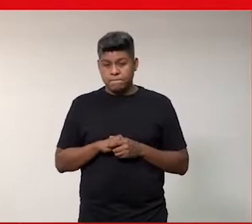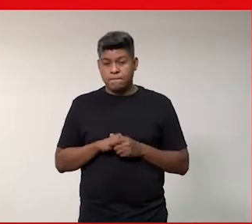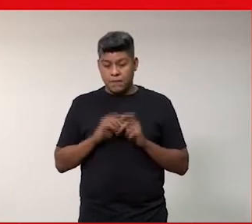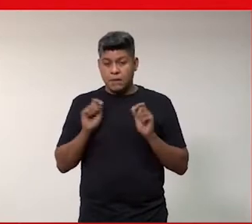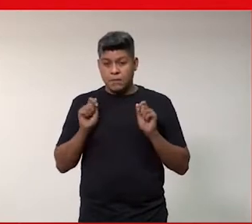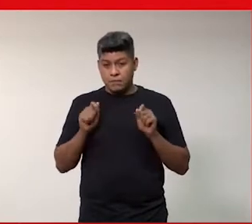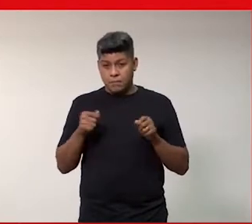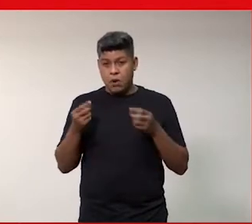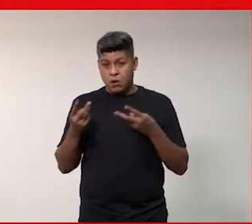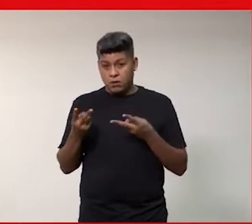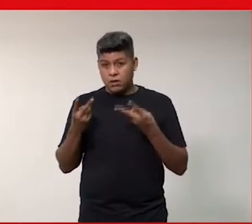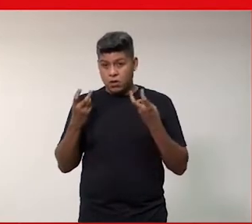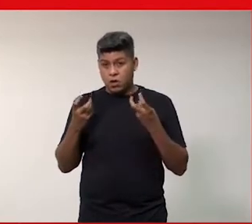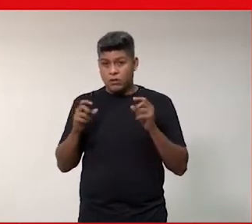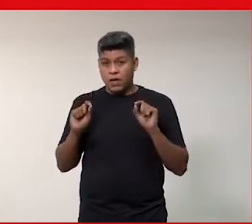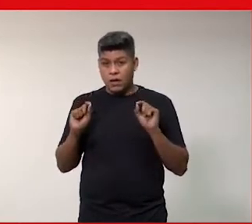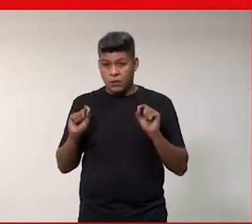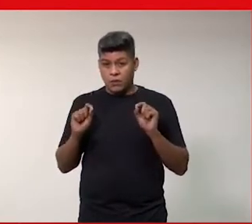podemos notar aqui,